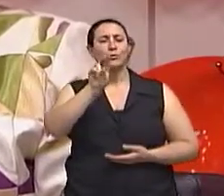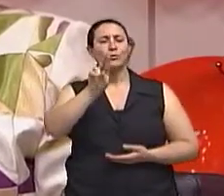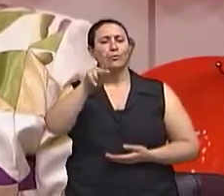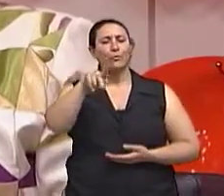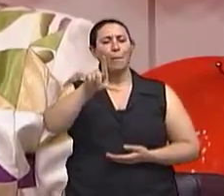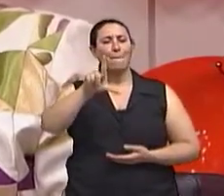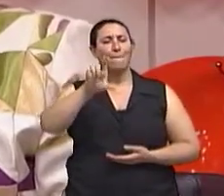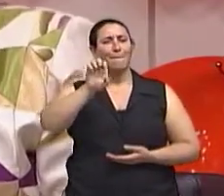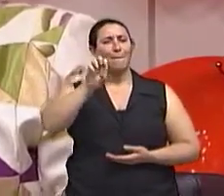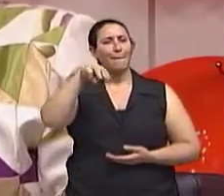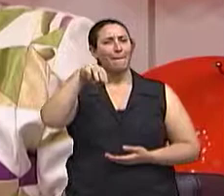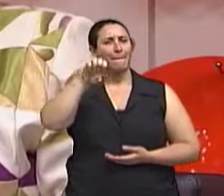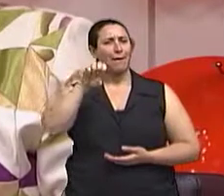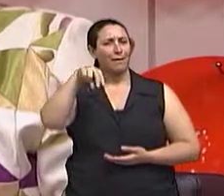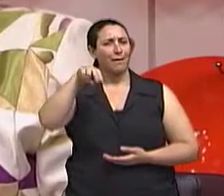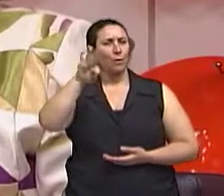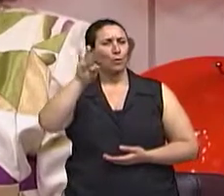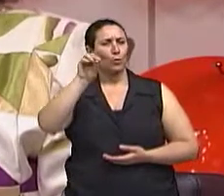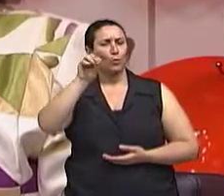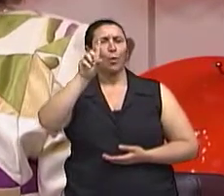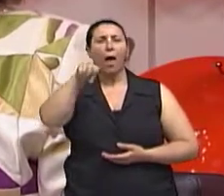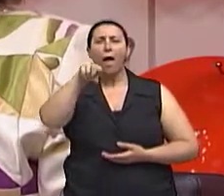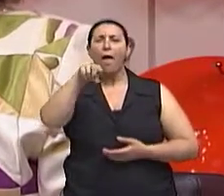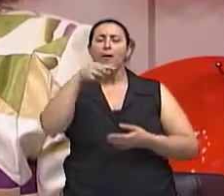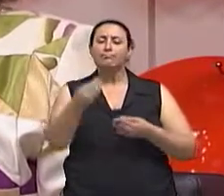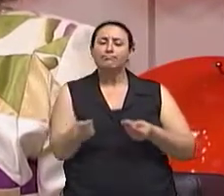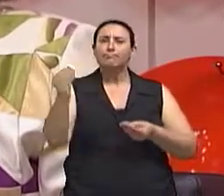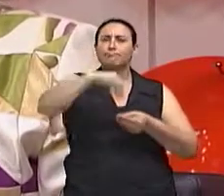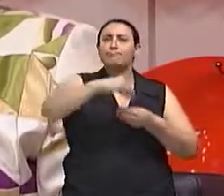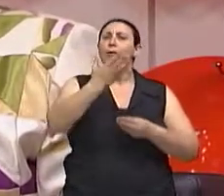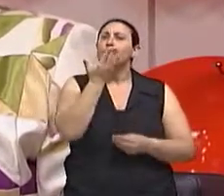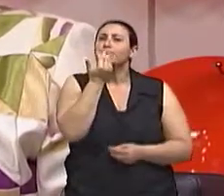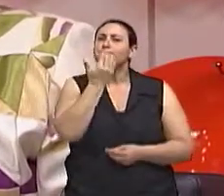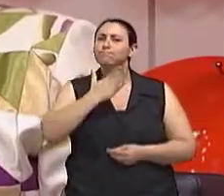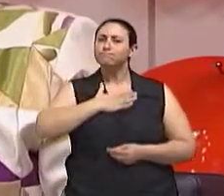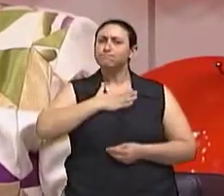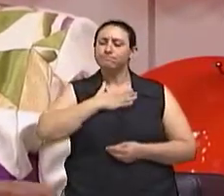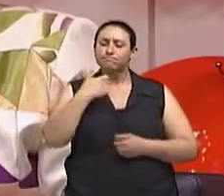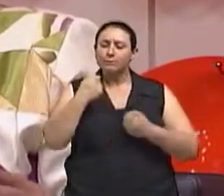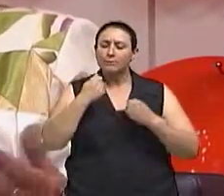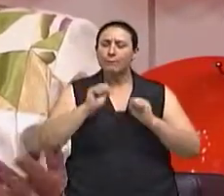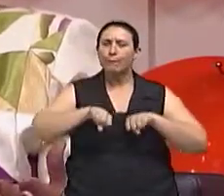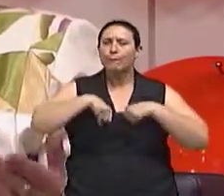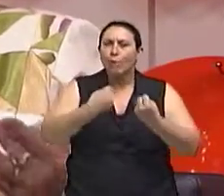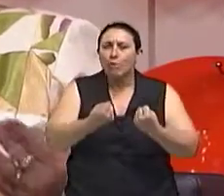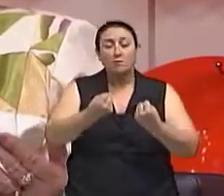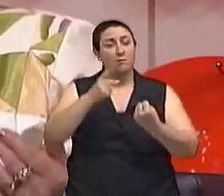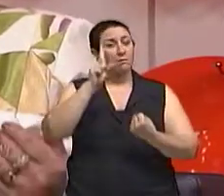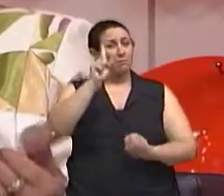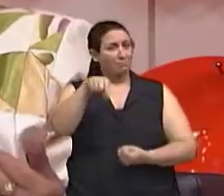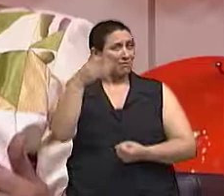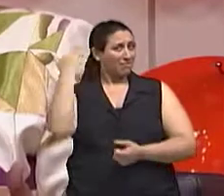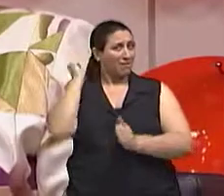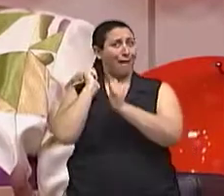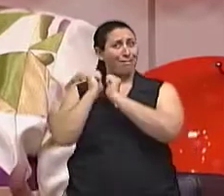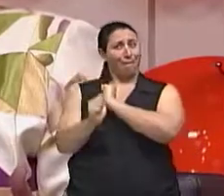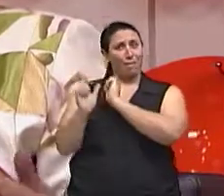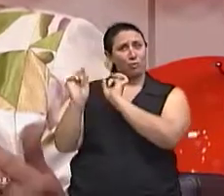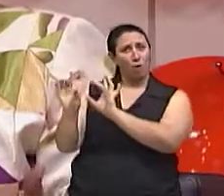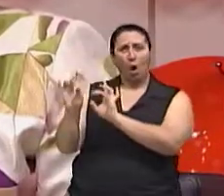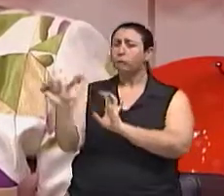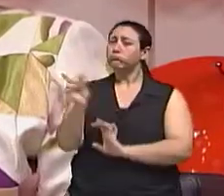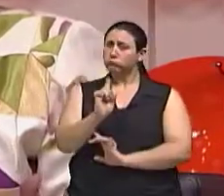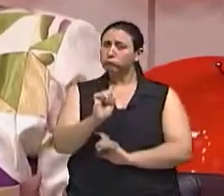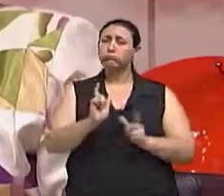atletas. Pois é, cada vez mais presente na dieta de pessoas comuns, bem como cresce o mercado destes produtos.